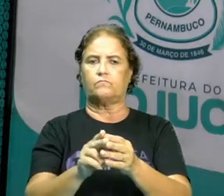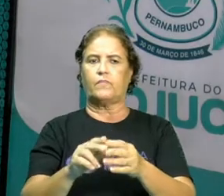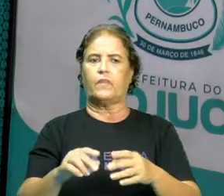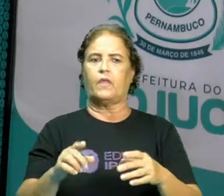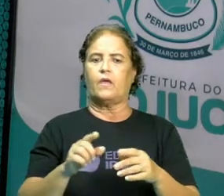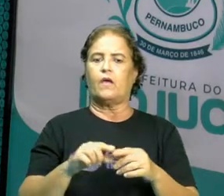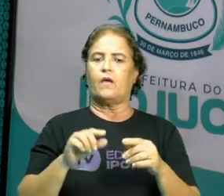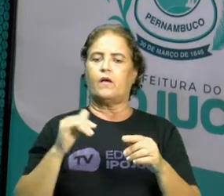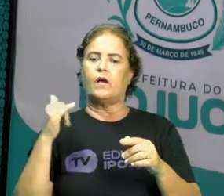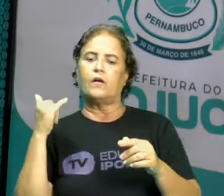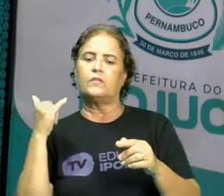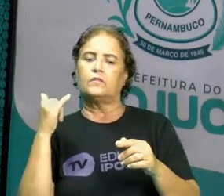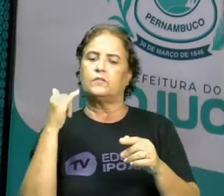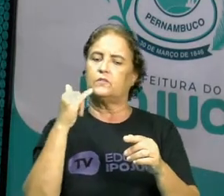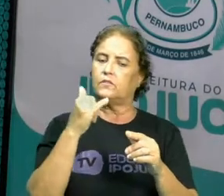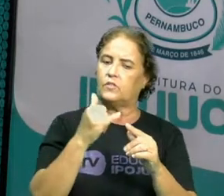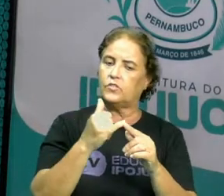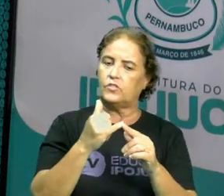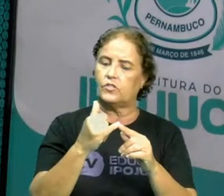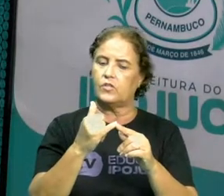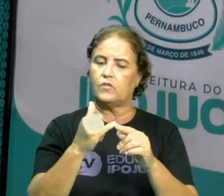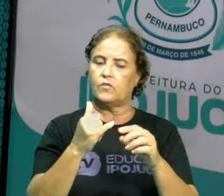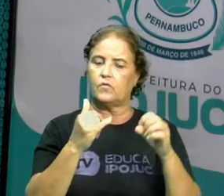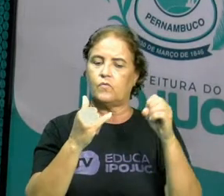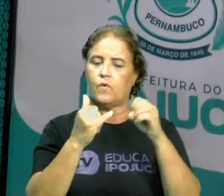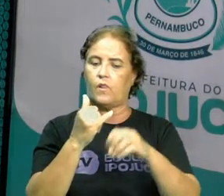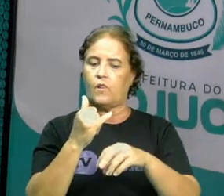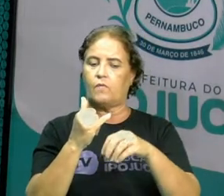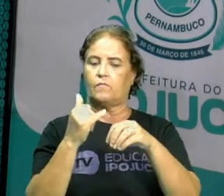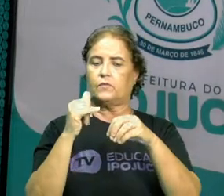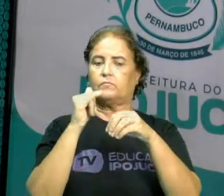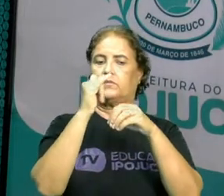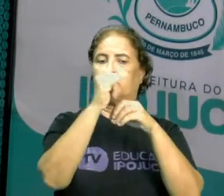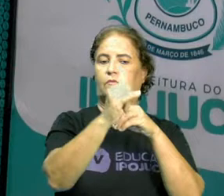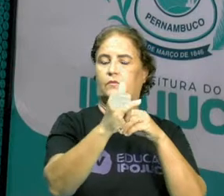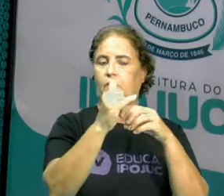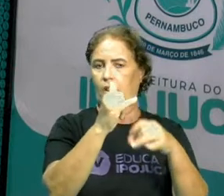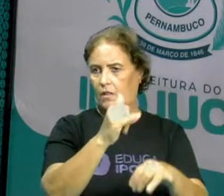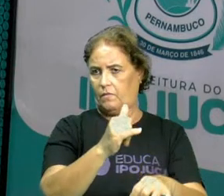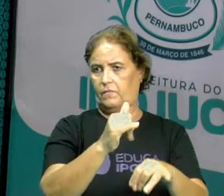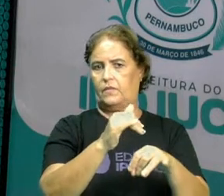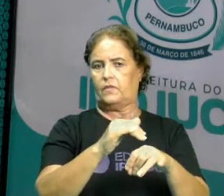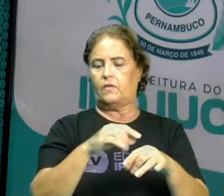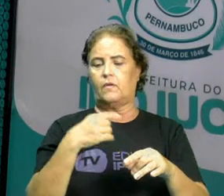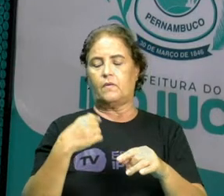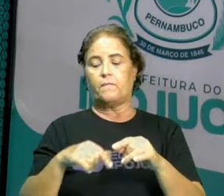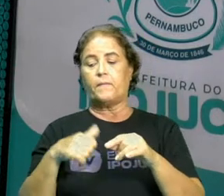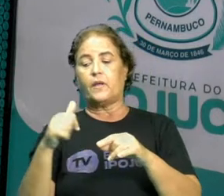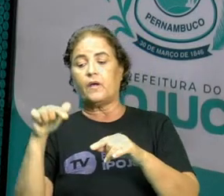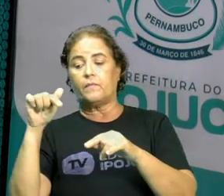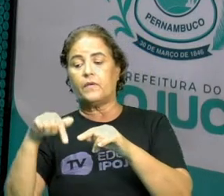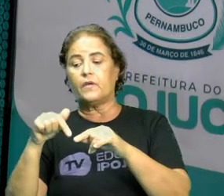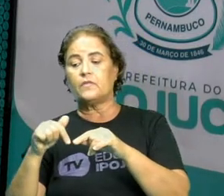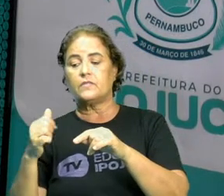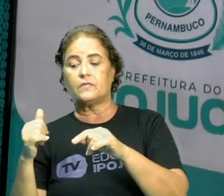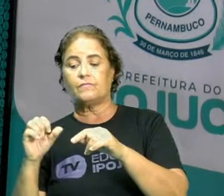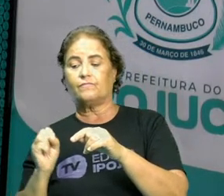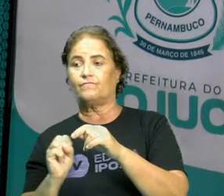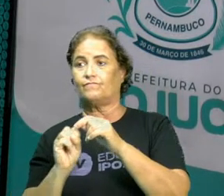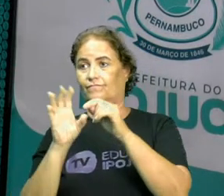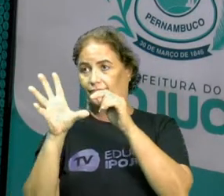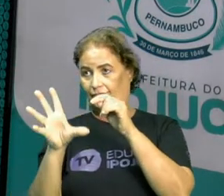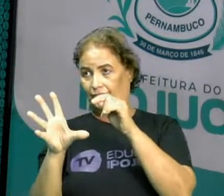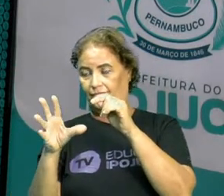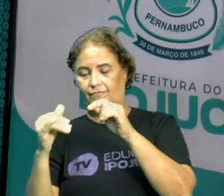a energia elétrica, ela passa de lâmpada para lâmpada. Então, para essa acender, a energia tem que passar por essa.